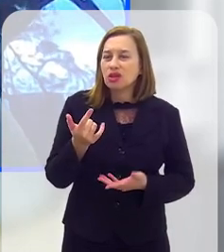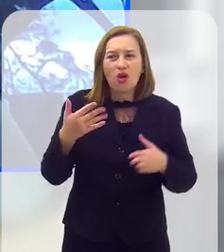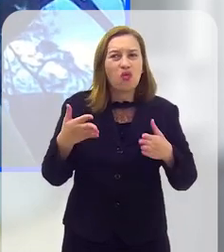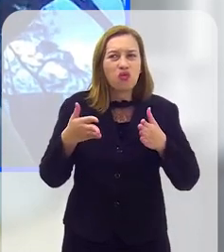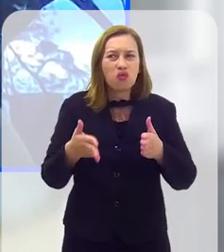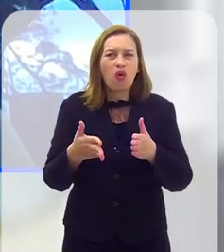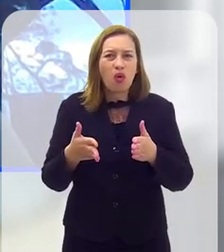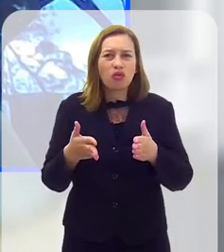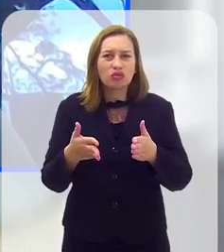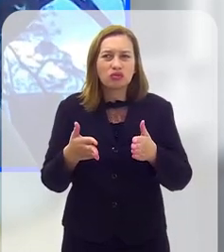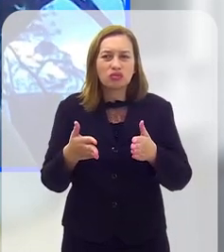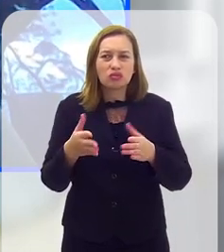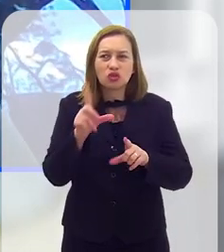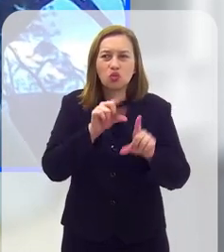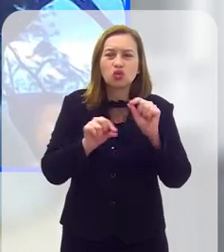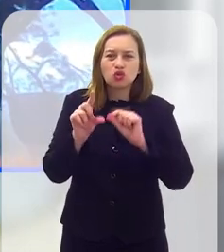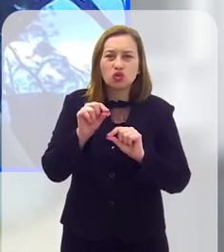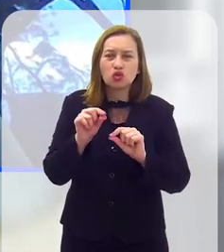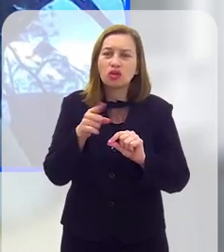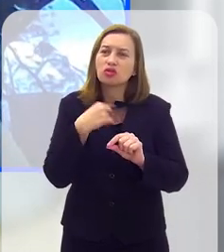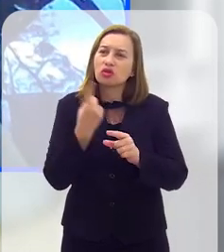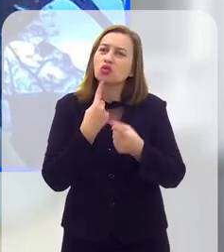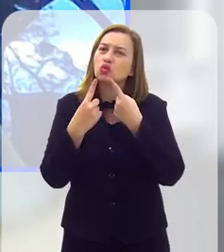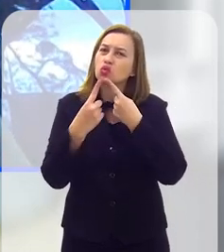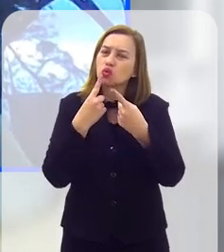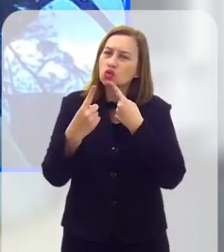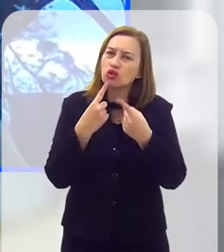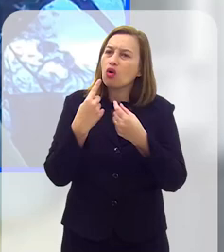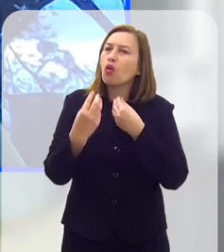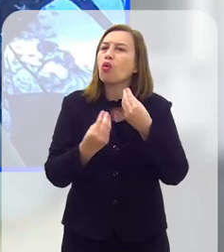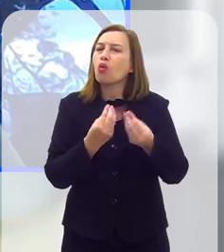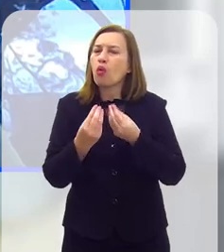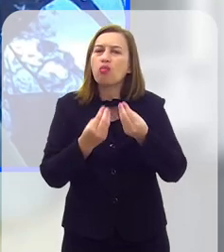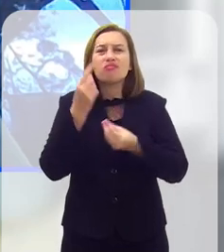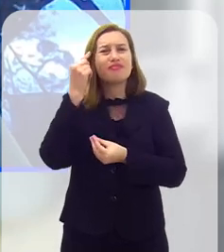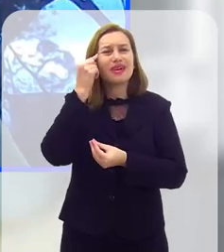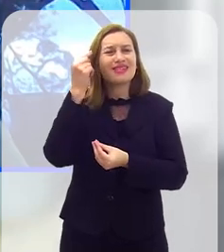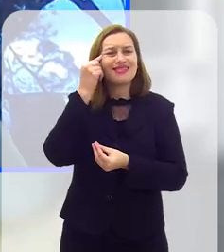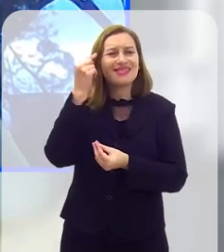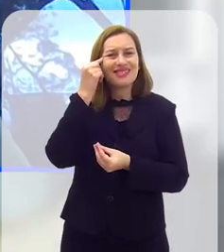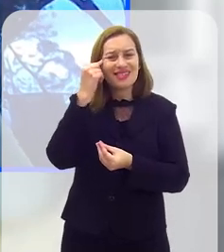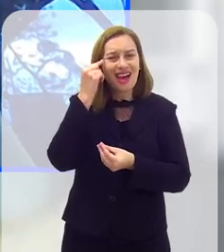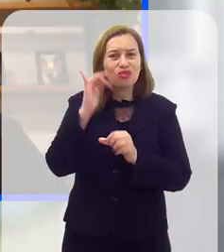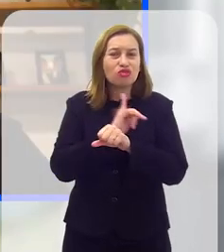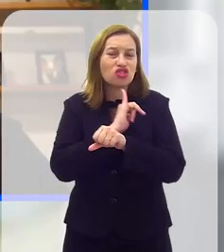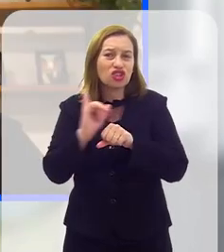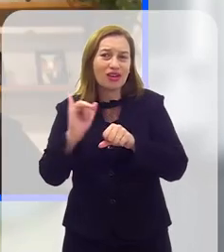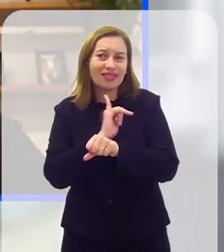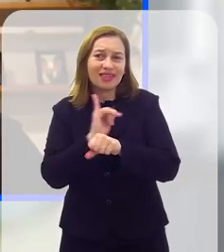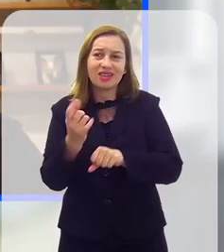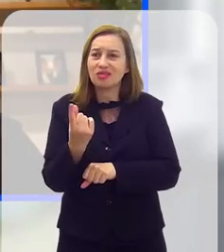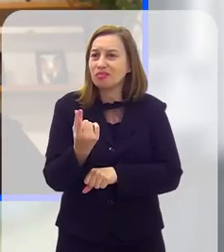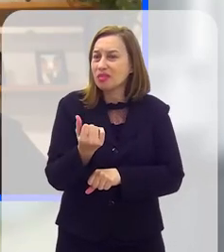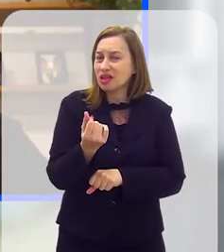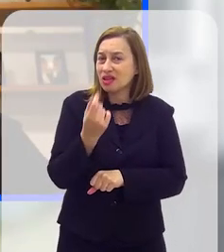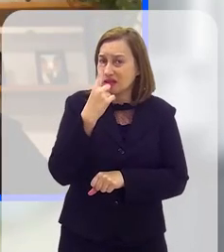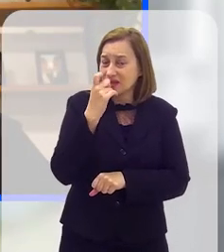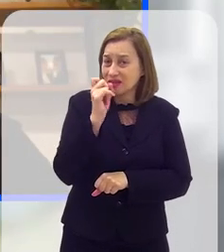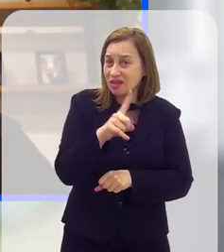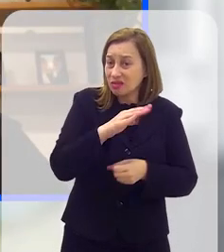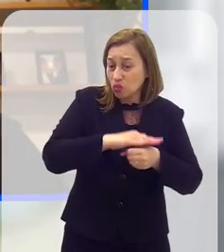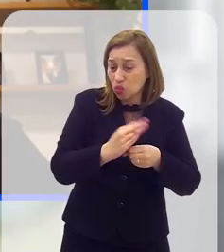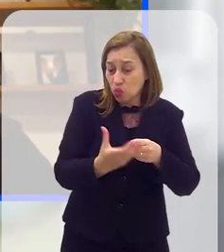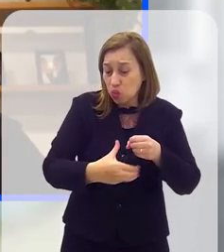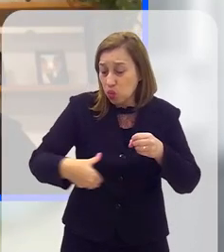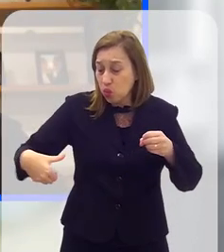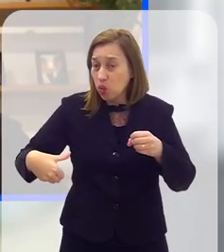ponto de uma das opções que nós podemos discutir sobre a forma de repensar o modelo tarifário para